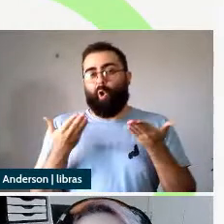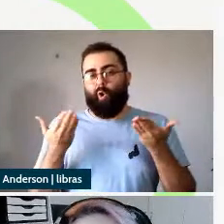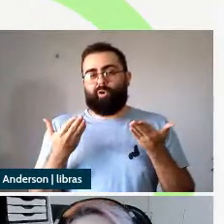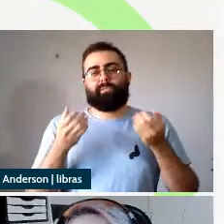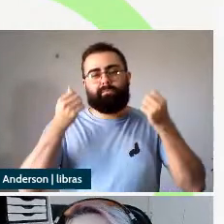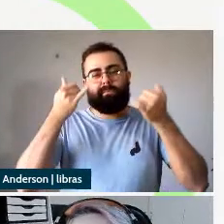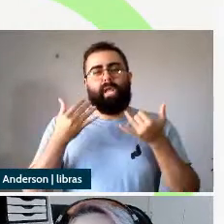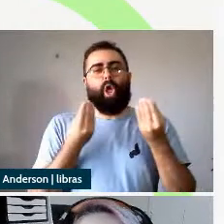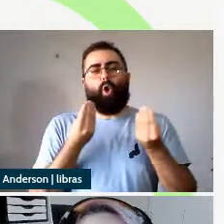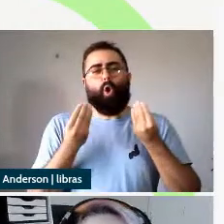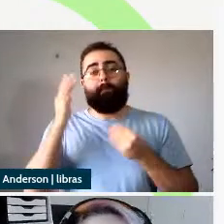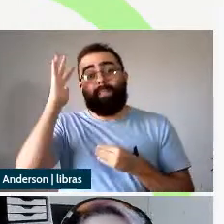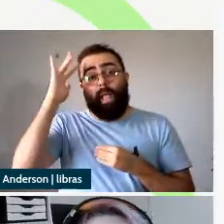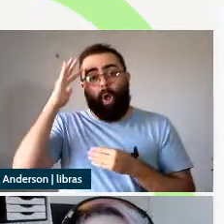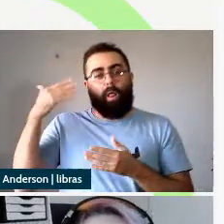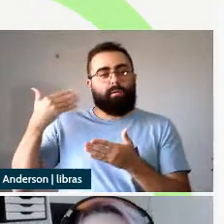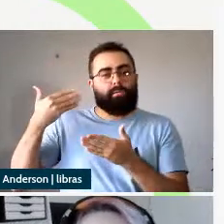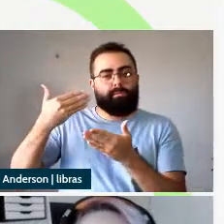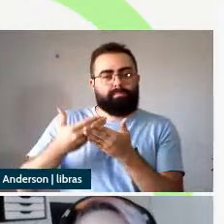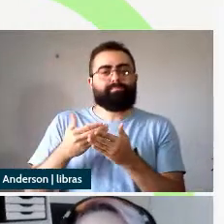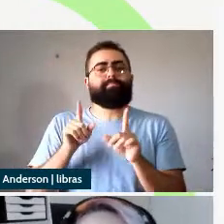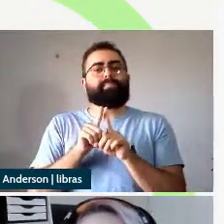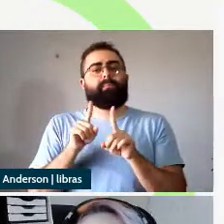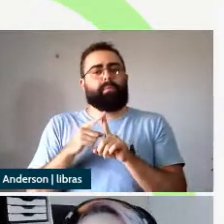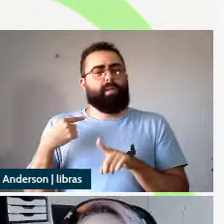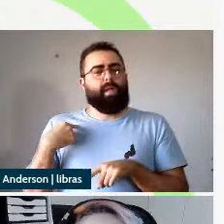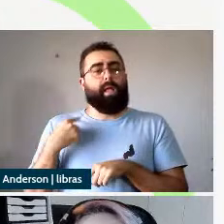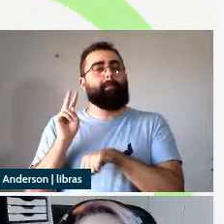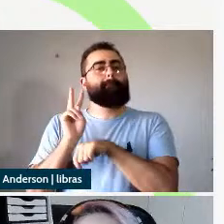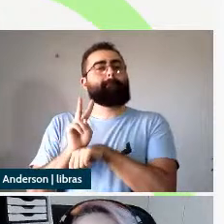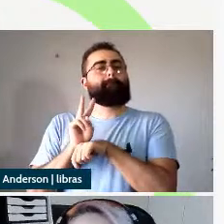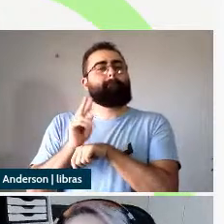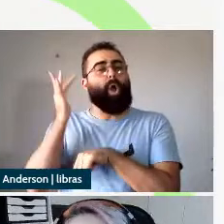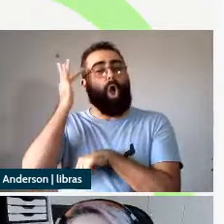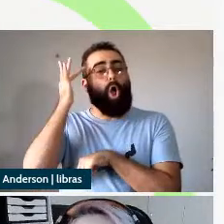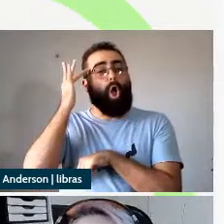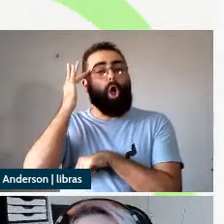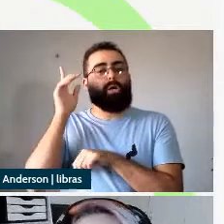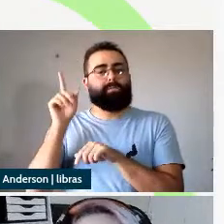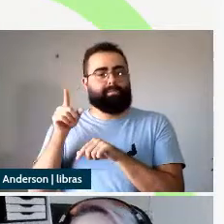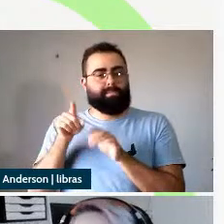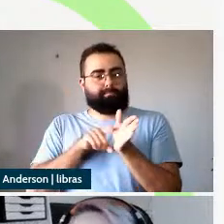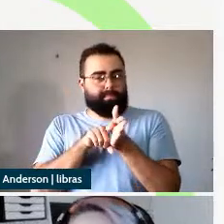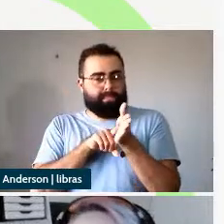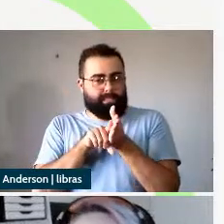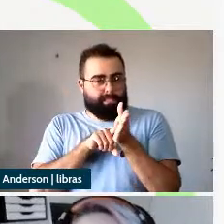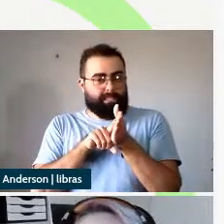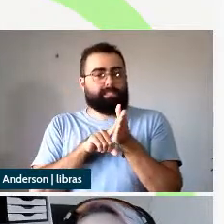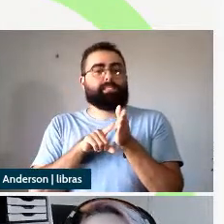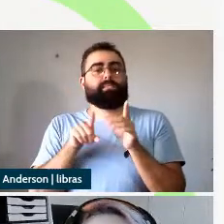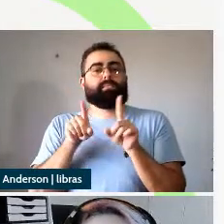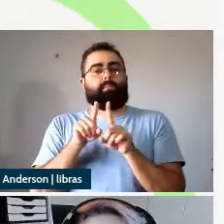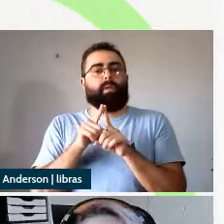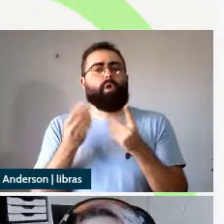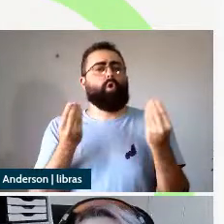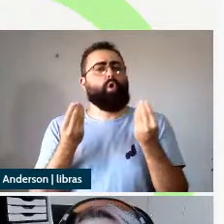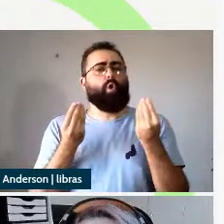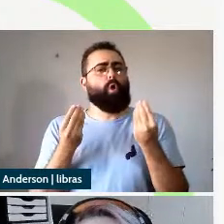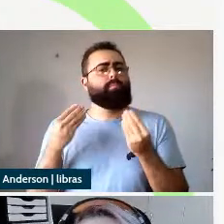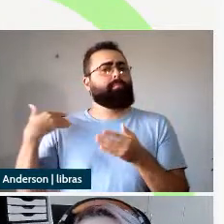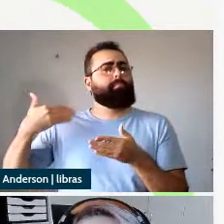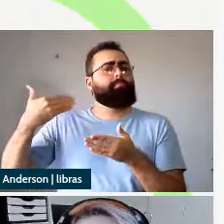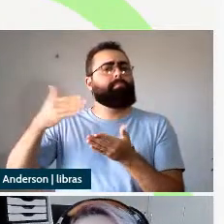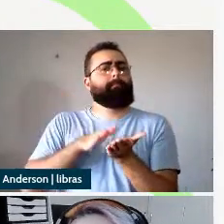questões e hipóteses dessa pesquisa vamos falar sobre a literatura em volta das passivas eventivas e